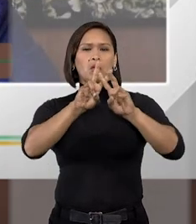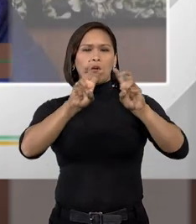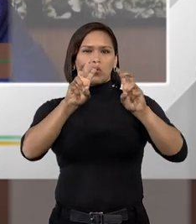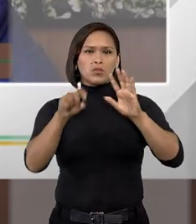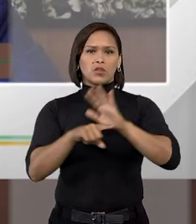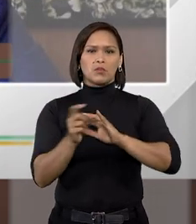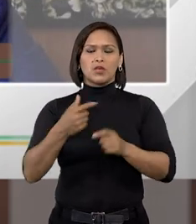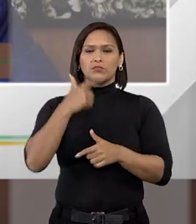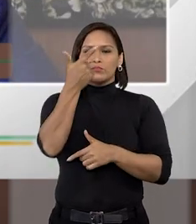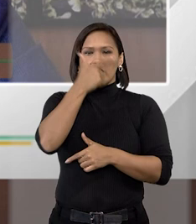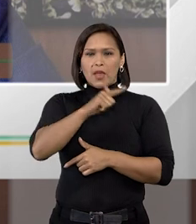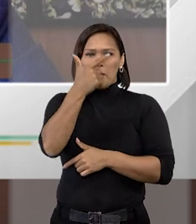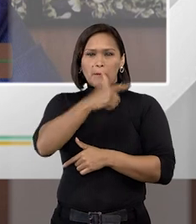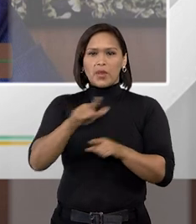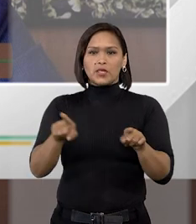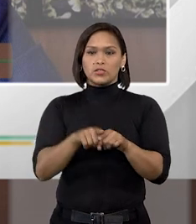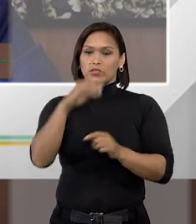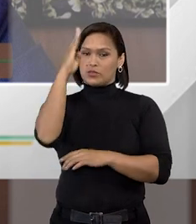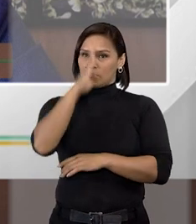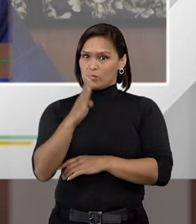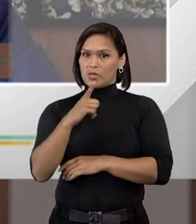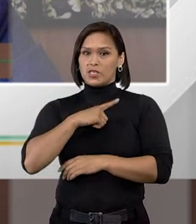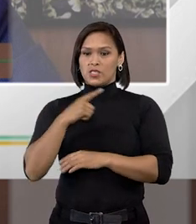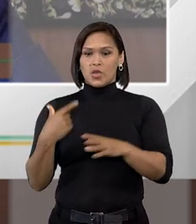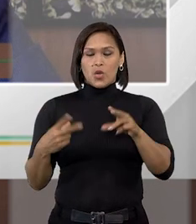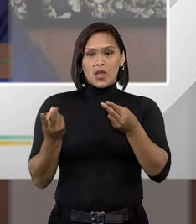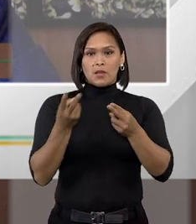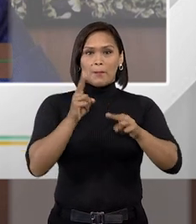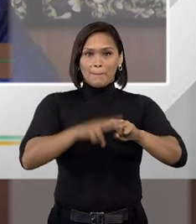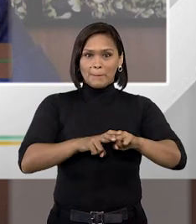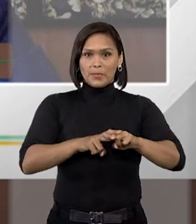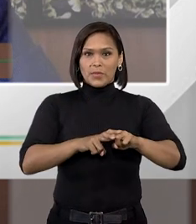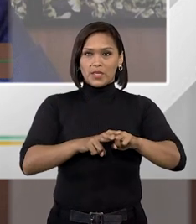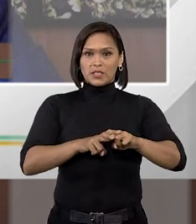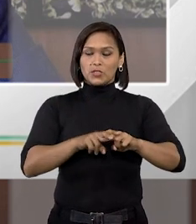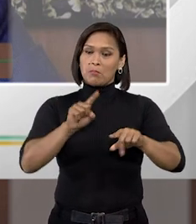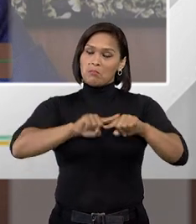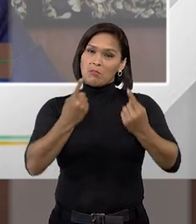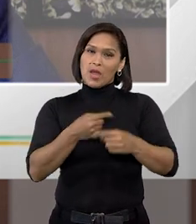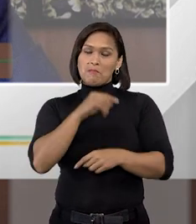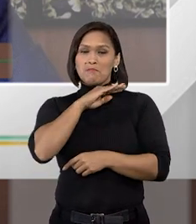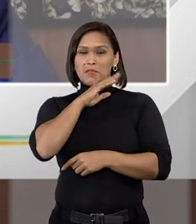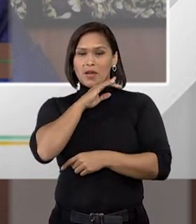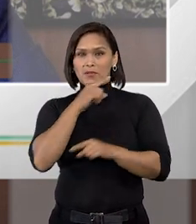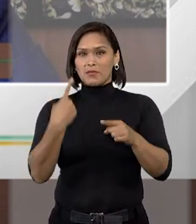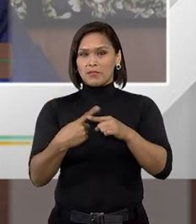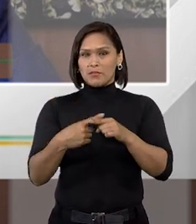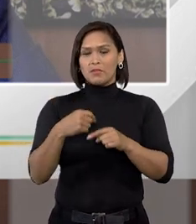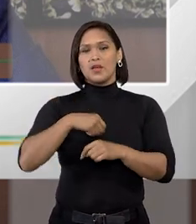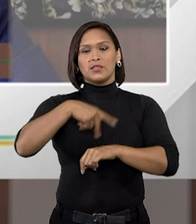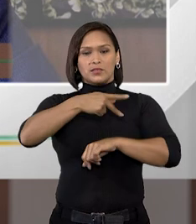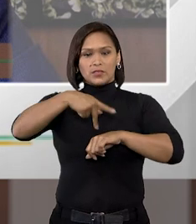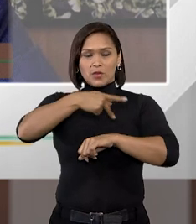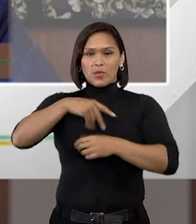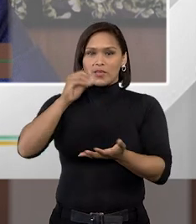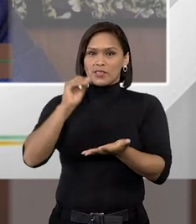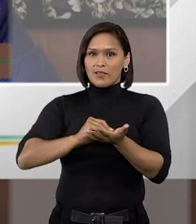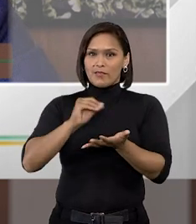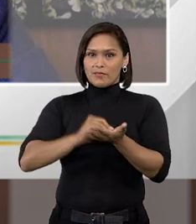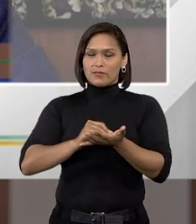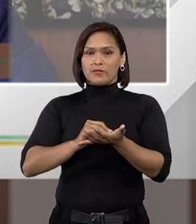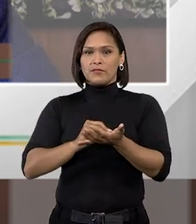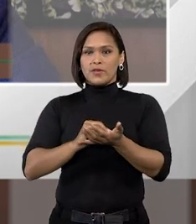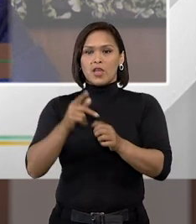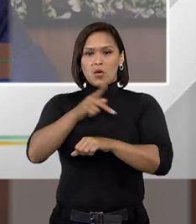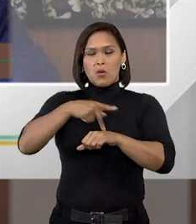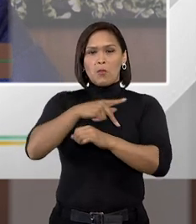se repete muito, é de que o Brasil, ele prende muito e prende mal. E mais do que o país da injustiça, mais do que o país